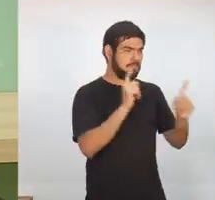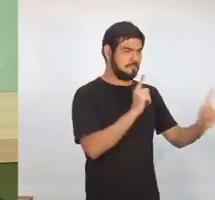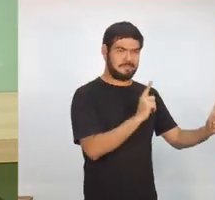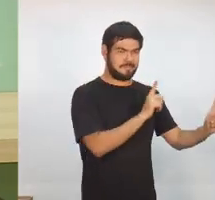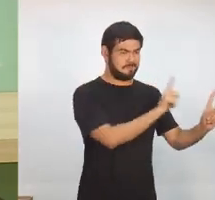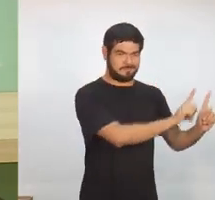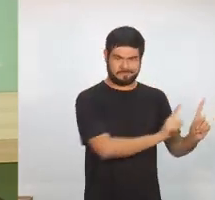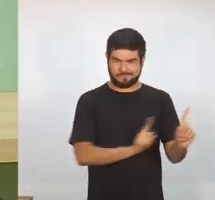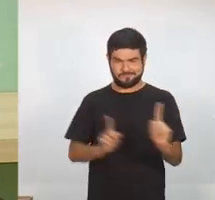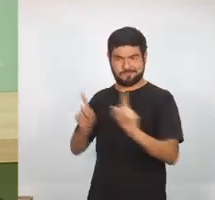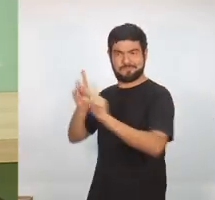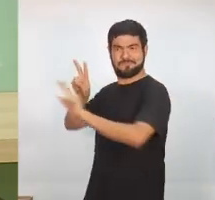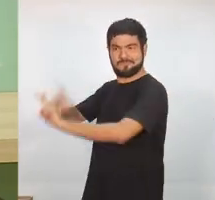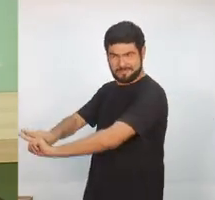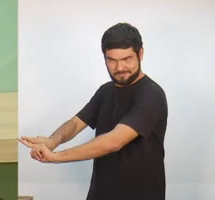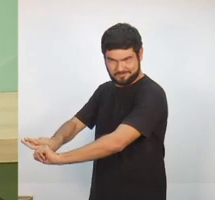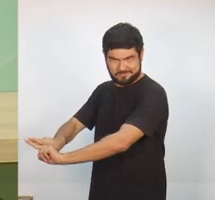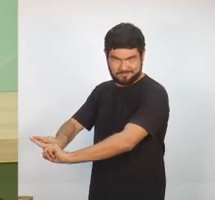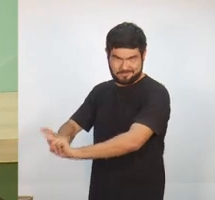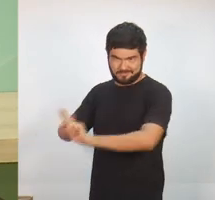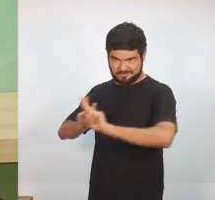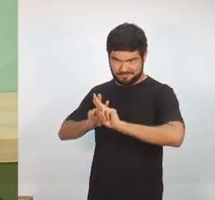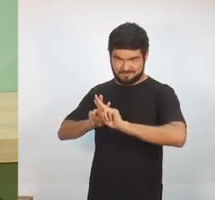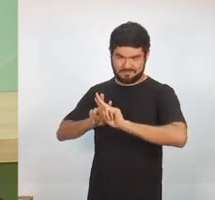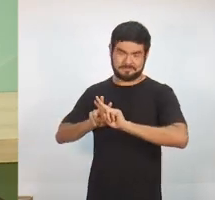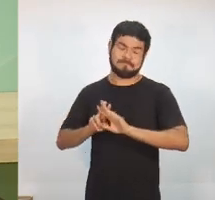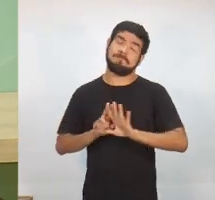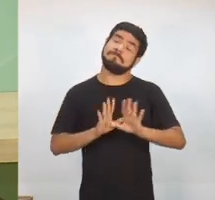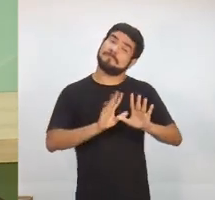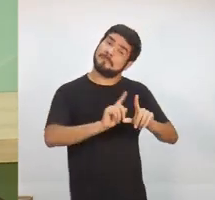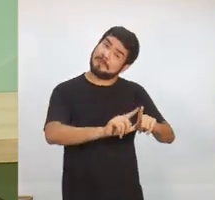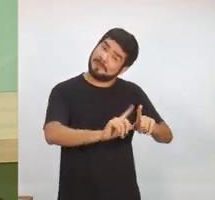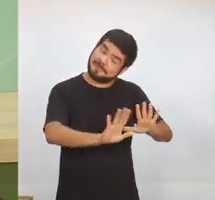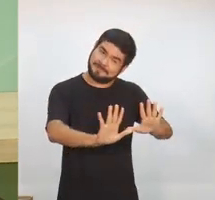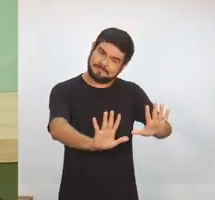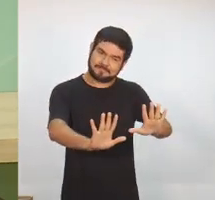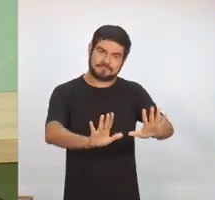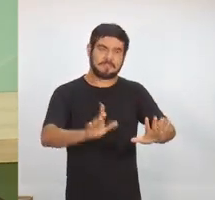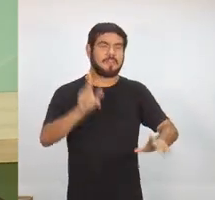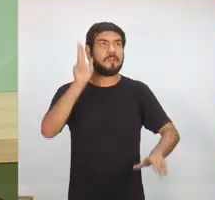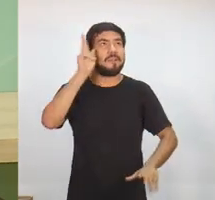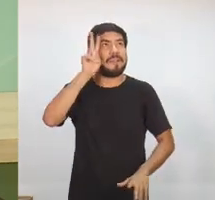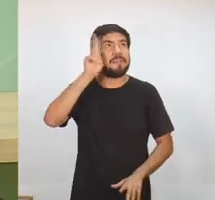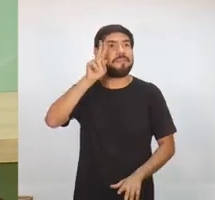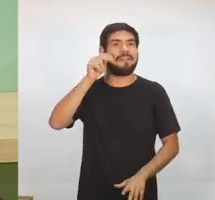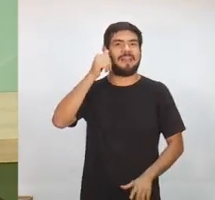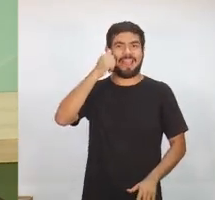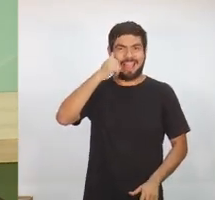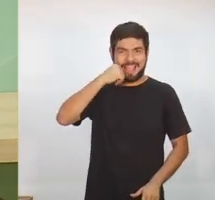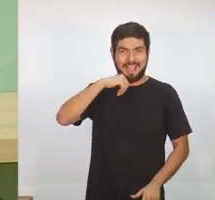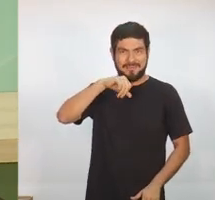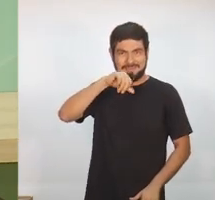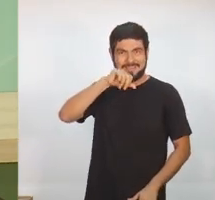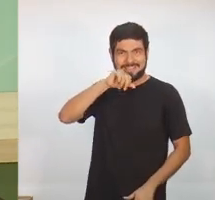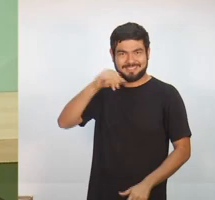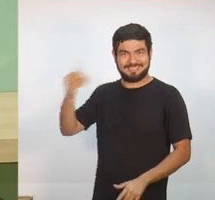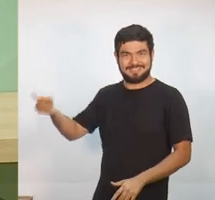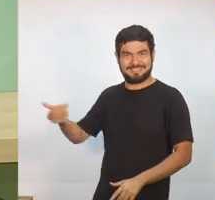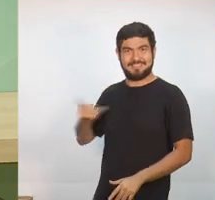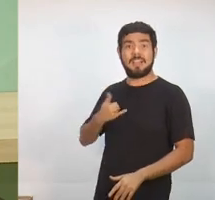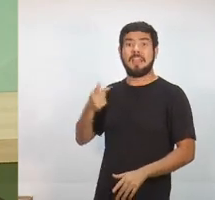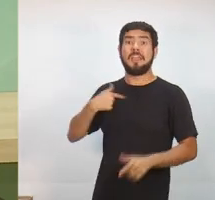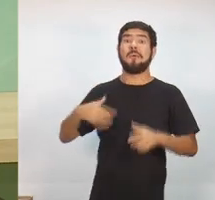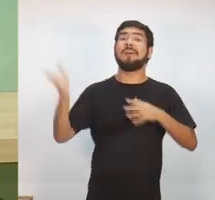Nós temos situações e situações. Foi ouvindo uma mãe que eu criei o Galera Nota 10. Aqui não compensa.